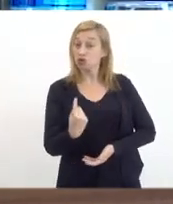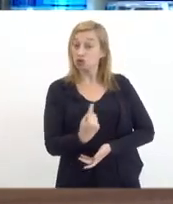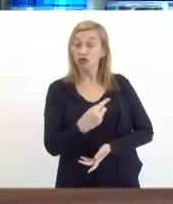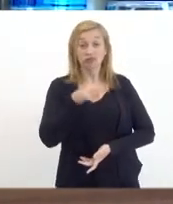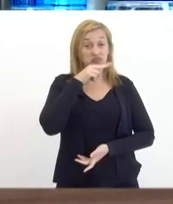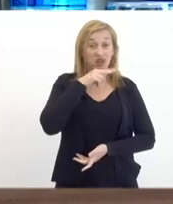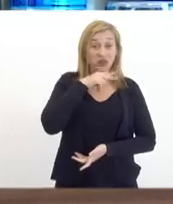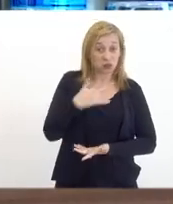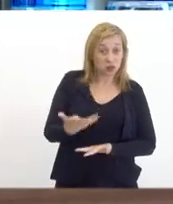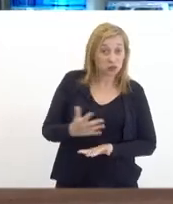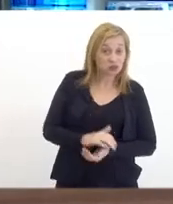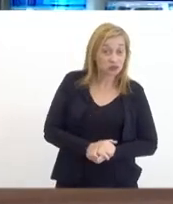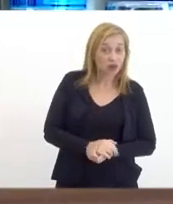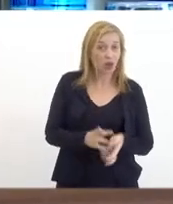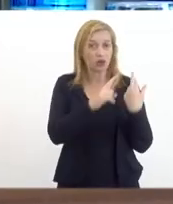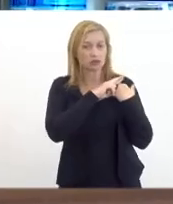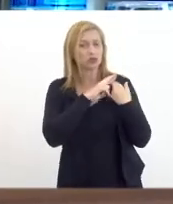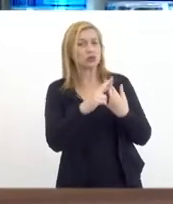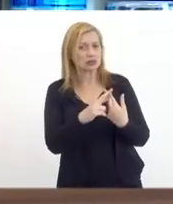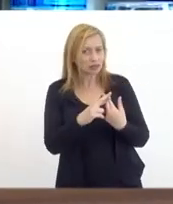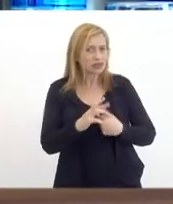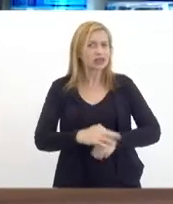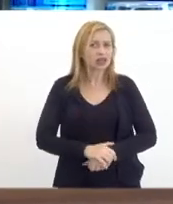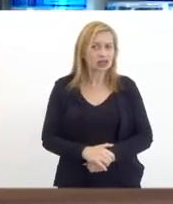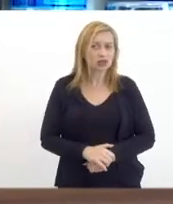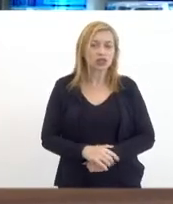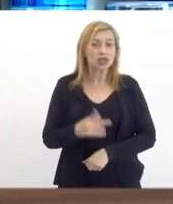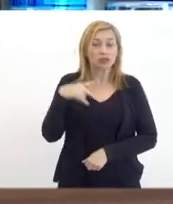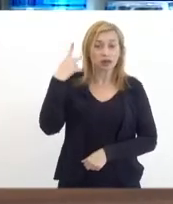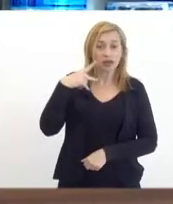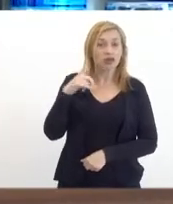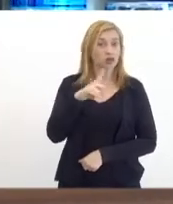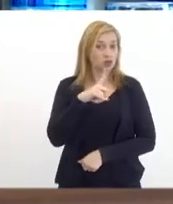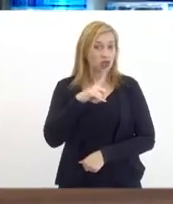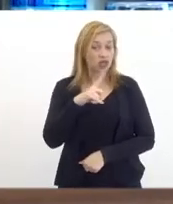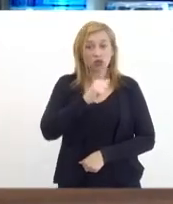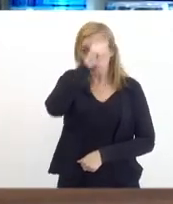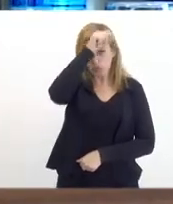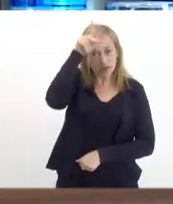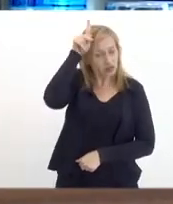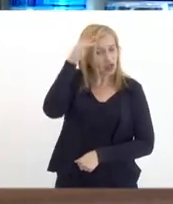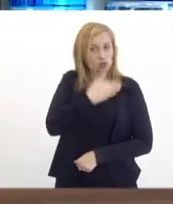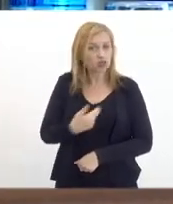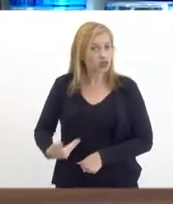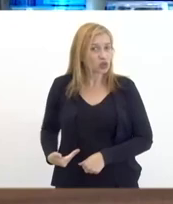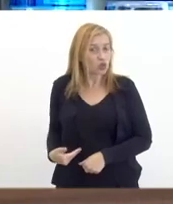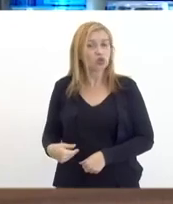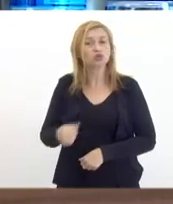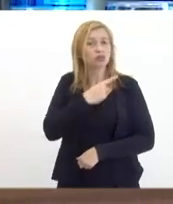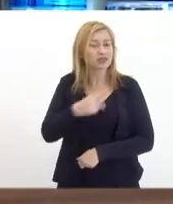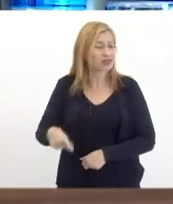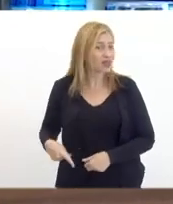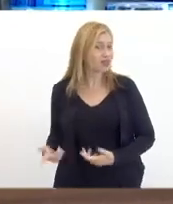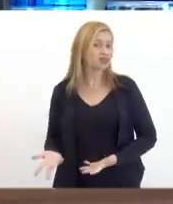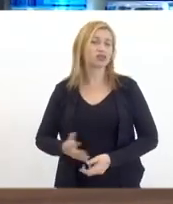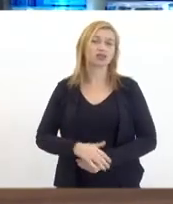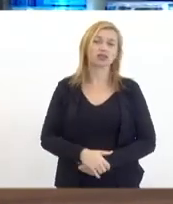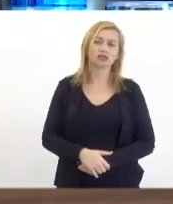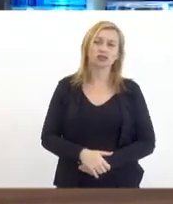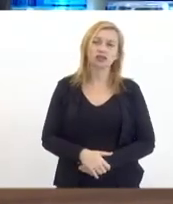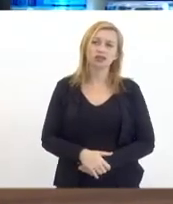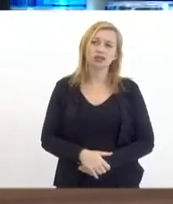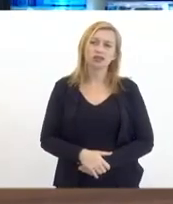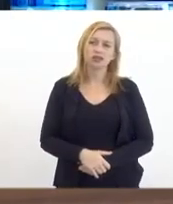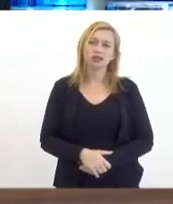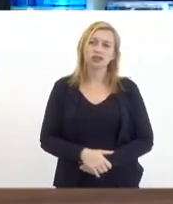netos é responsabilidade que os parlamentos têm os prefeitos os governadores o presidente em mãos